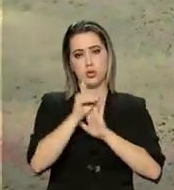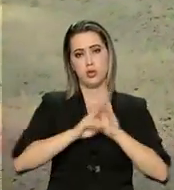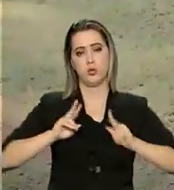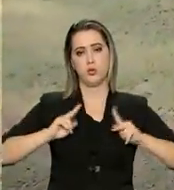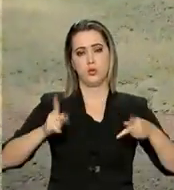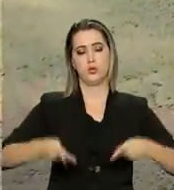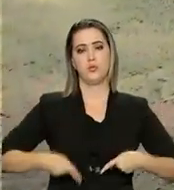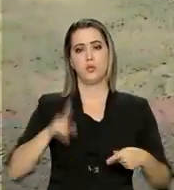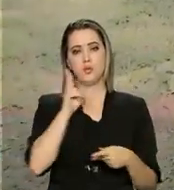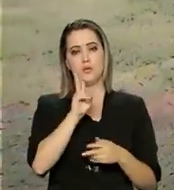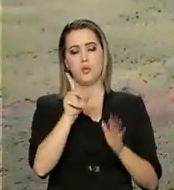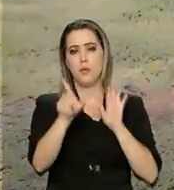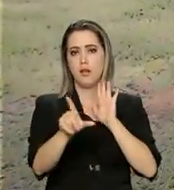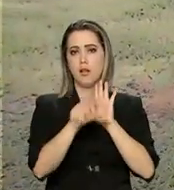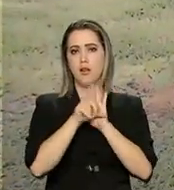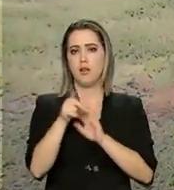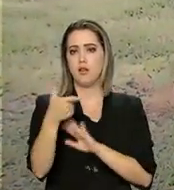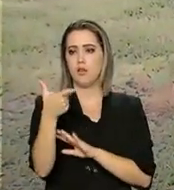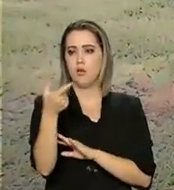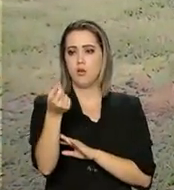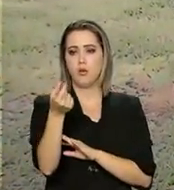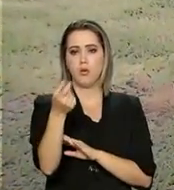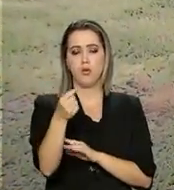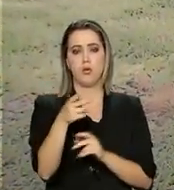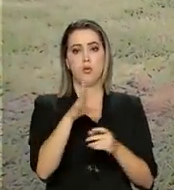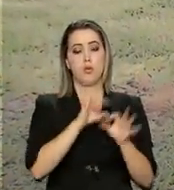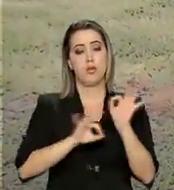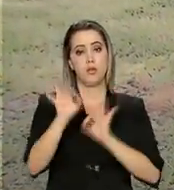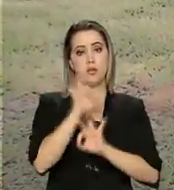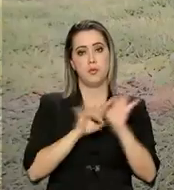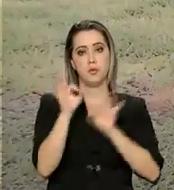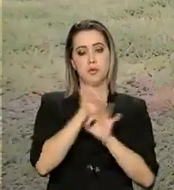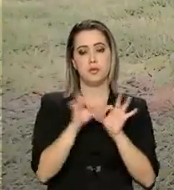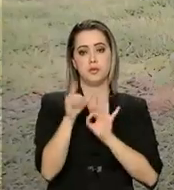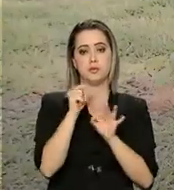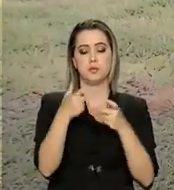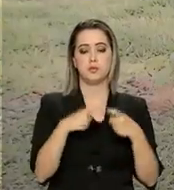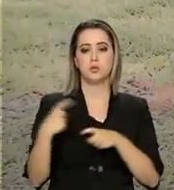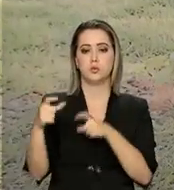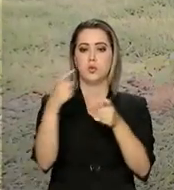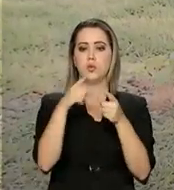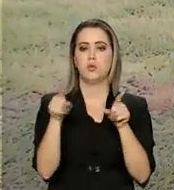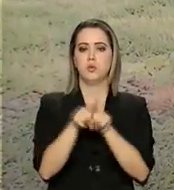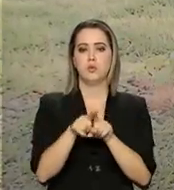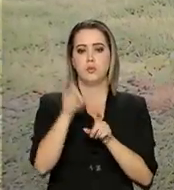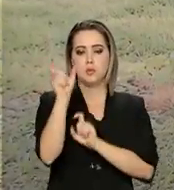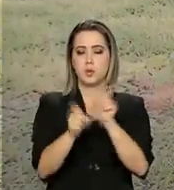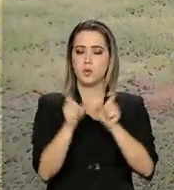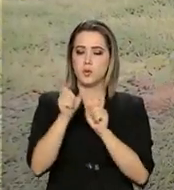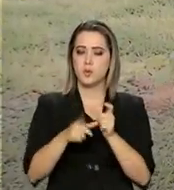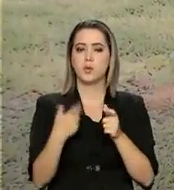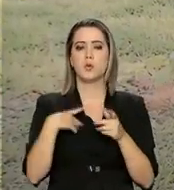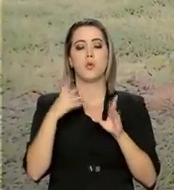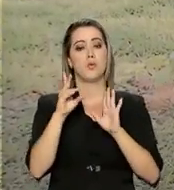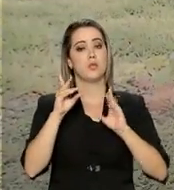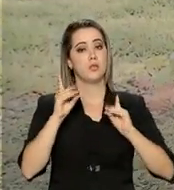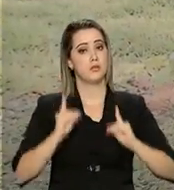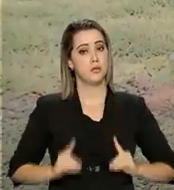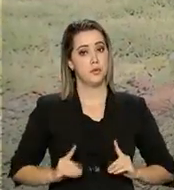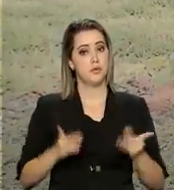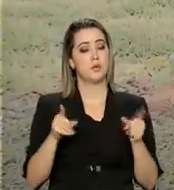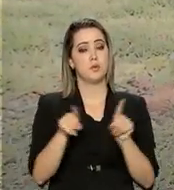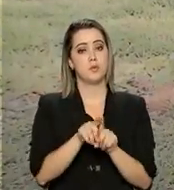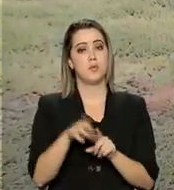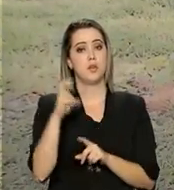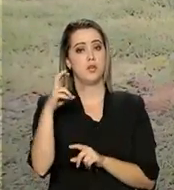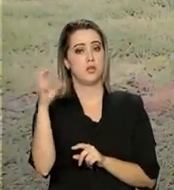ano 2000, que trata da adaptação de áreas de lazer para pessoas com necessidades especiais. Agora, 5%